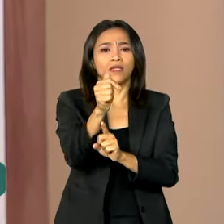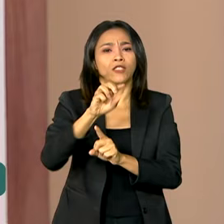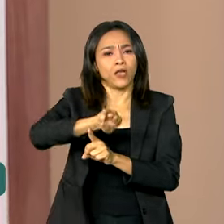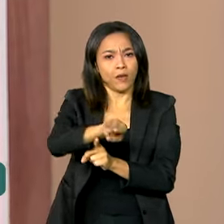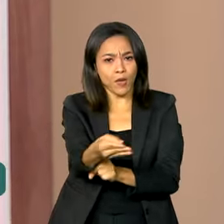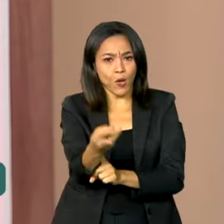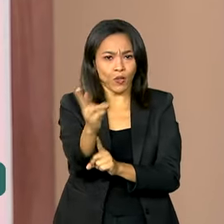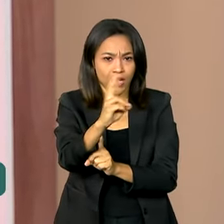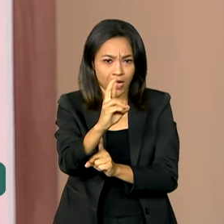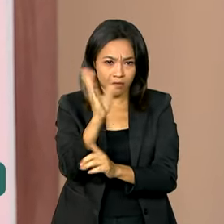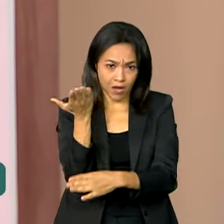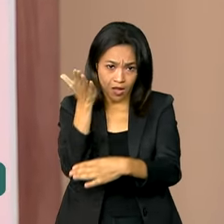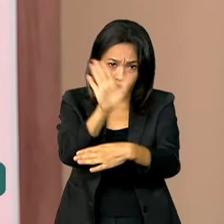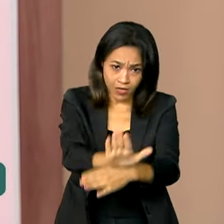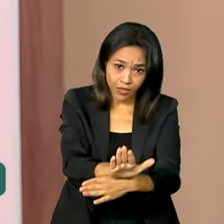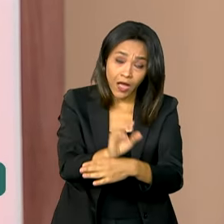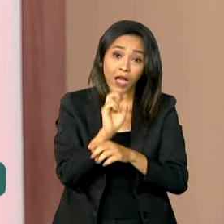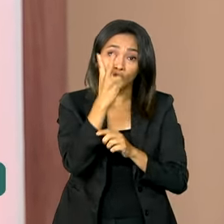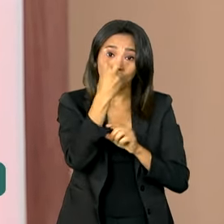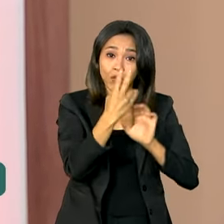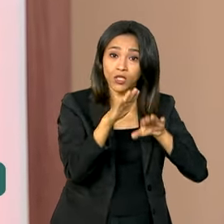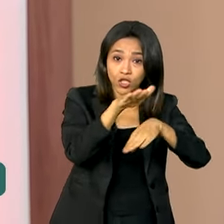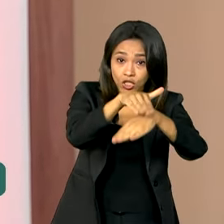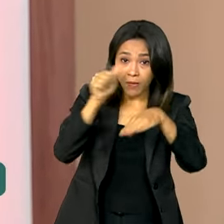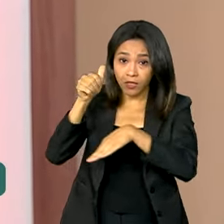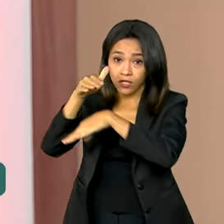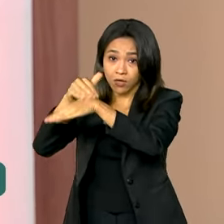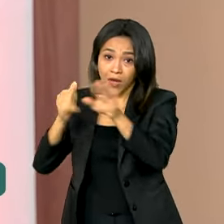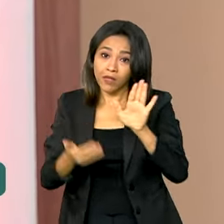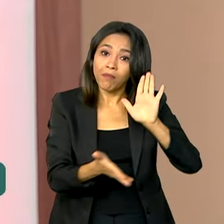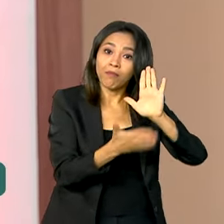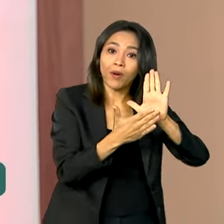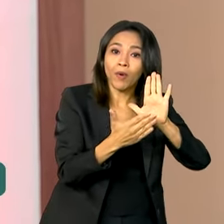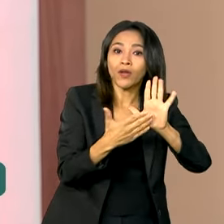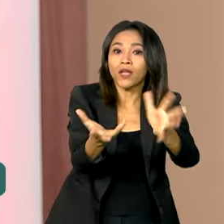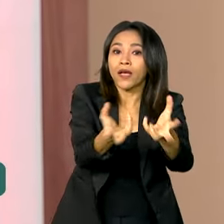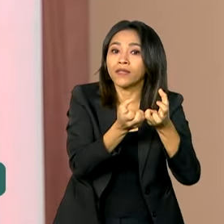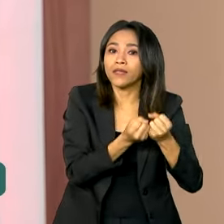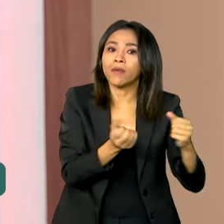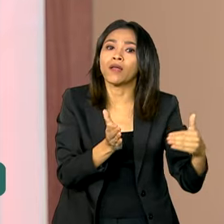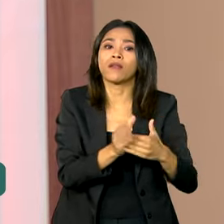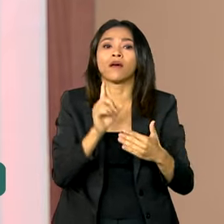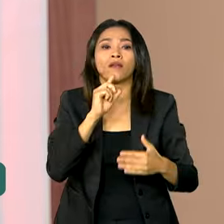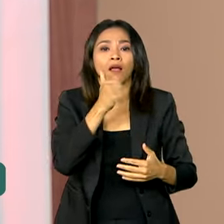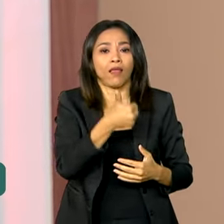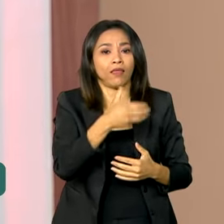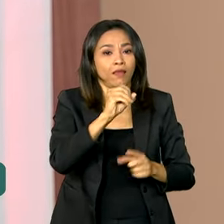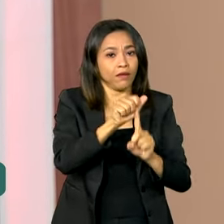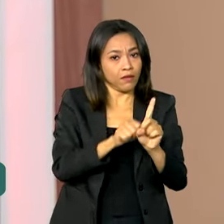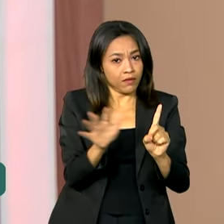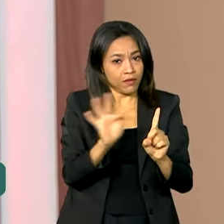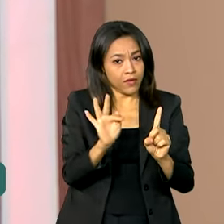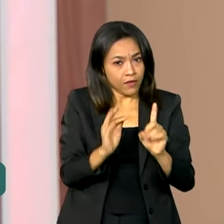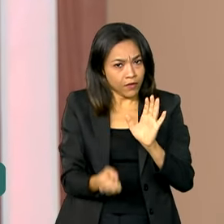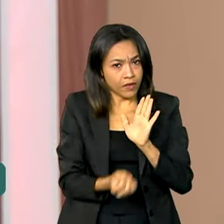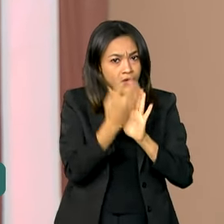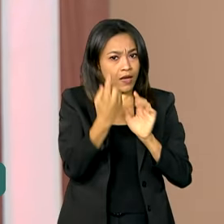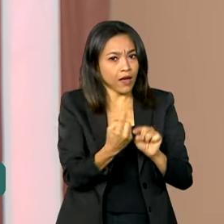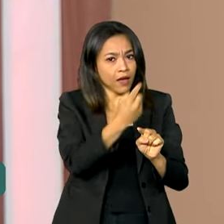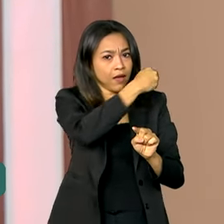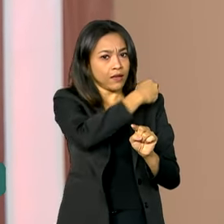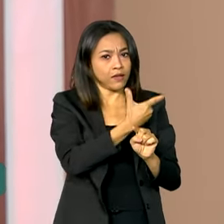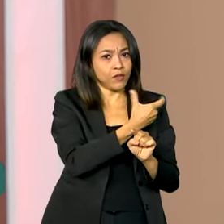para atender a demanda. As duas chamadas recebem propostas até o dia 10 de fevereiro. Criadas em 2002, as